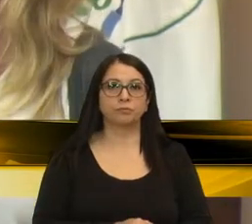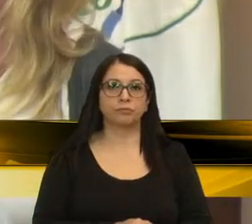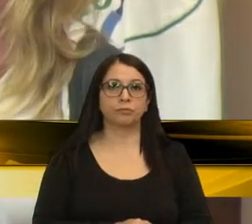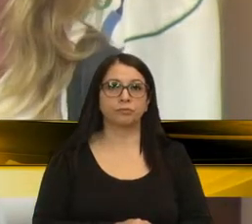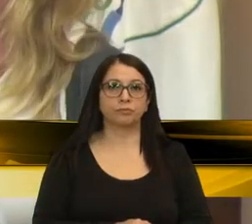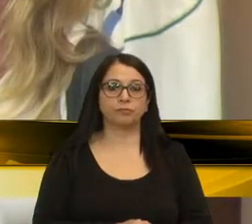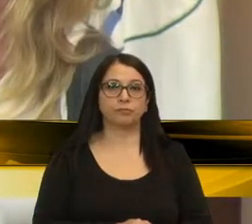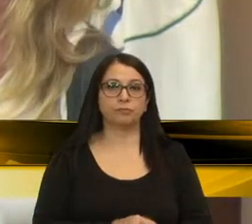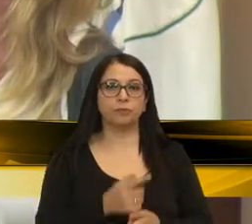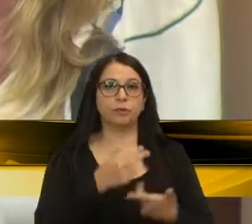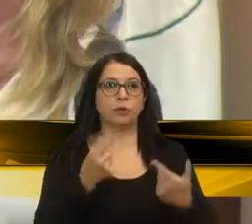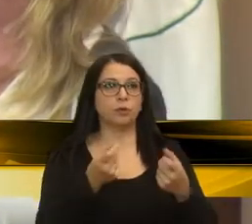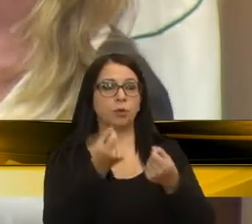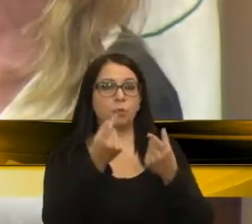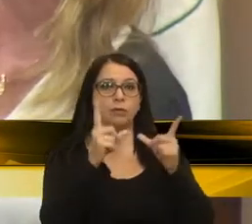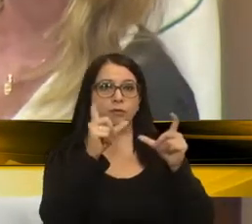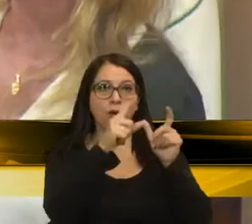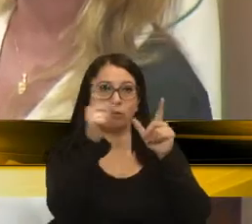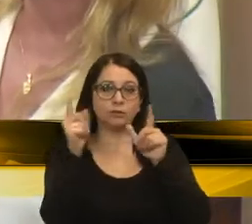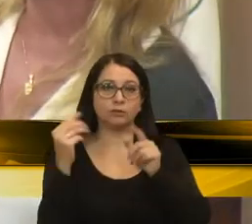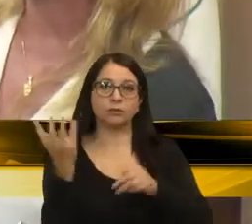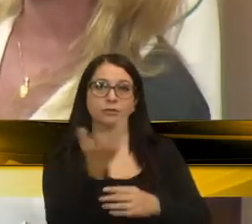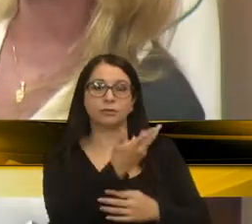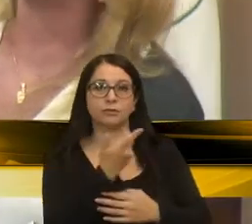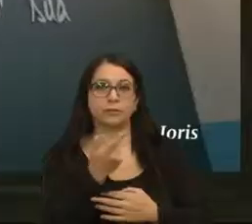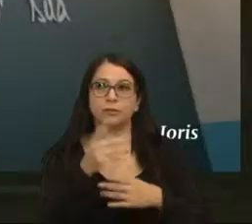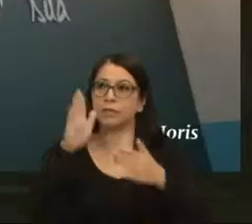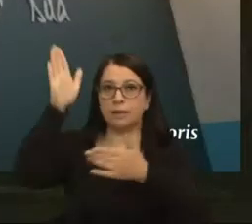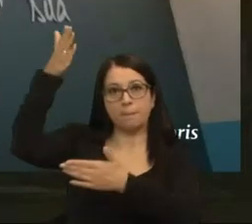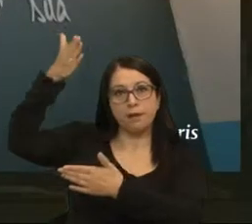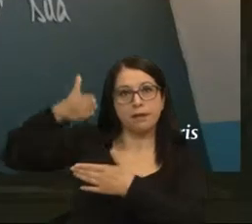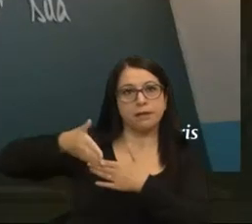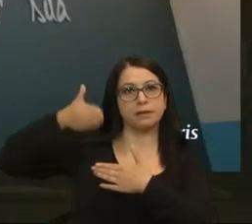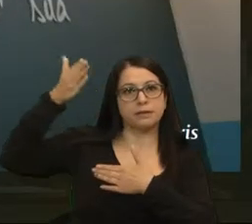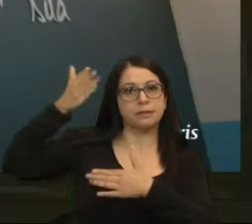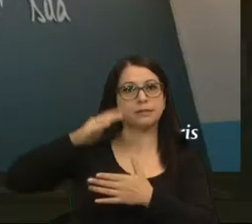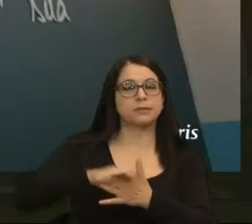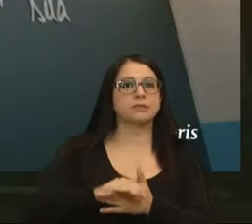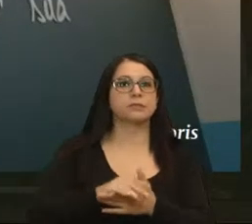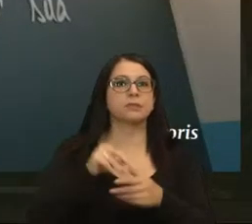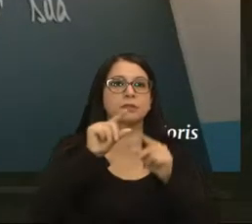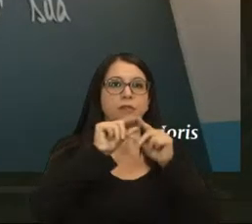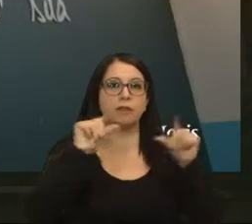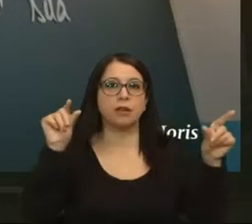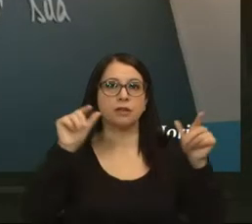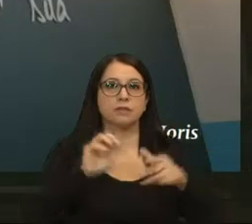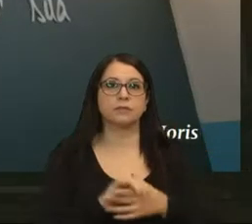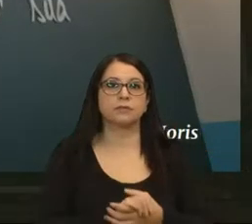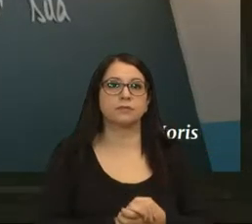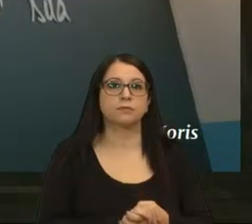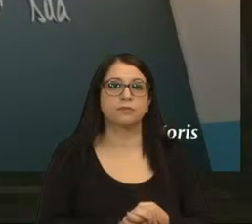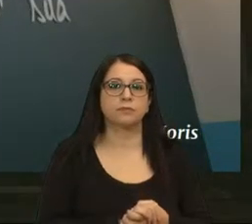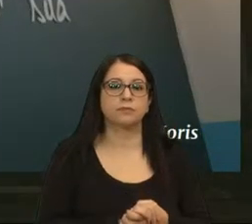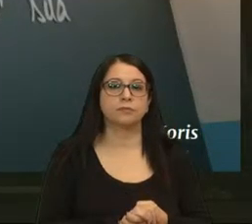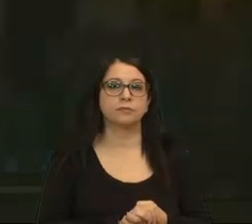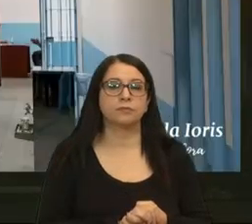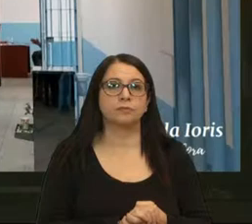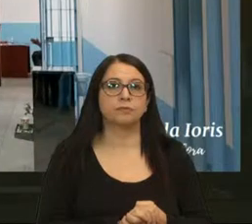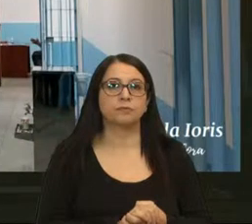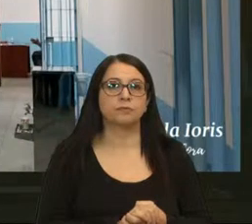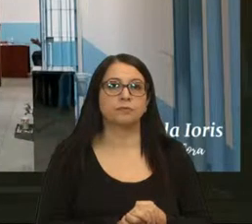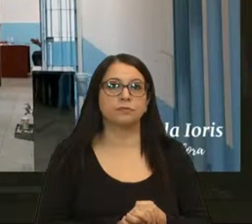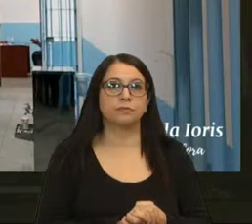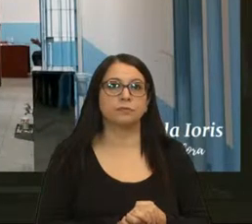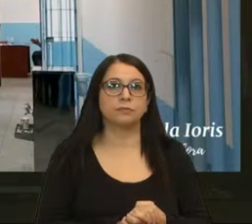Aqui, algumas fotos de todas as paredes. Nas paredes, nós encontramos frases. Pode passar.